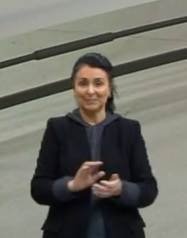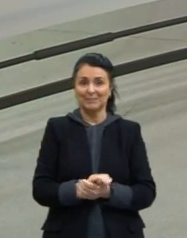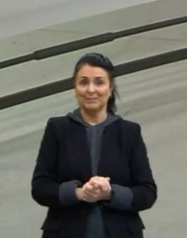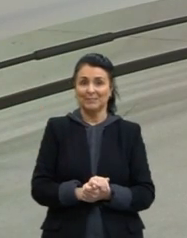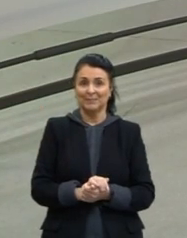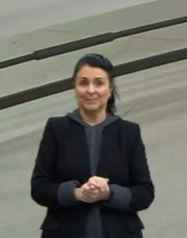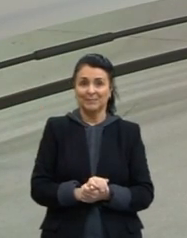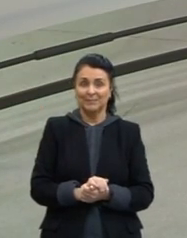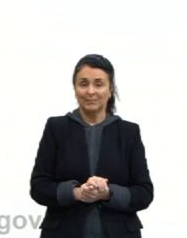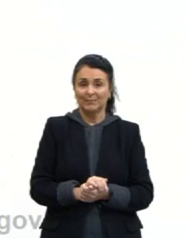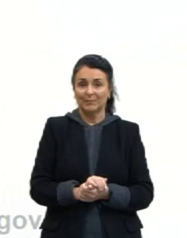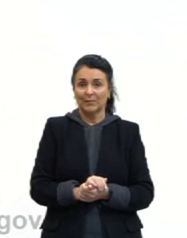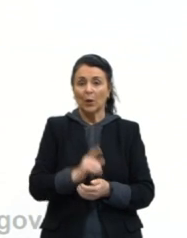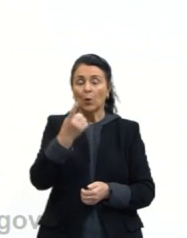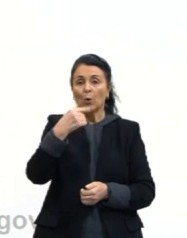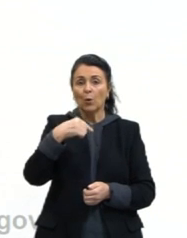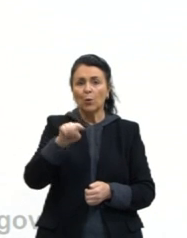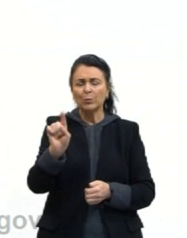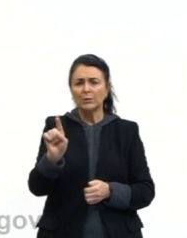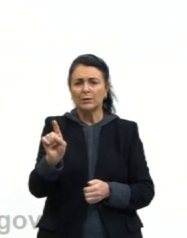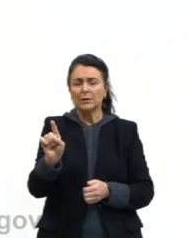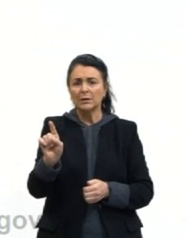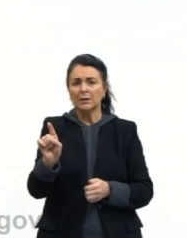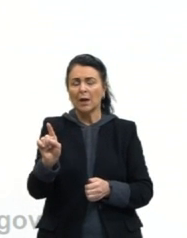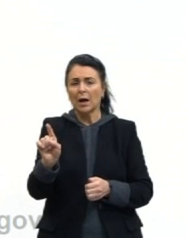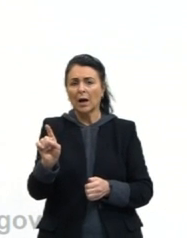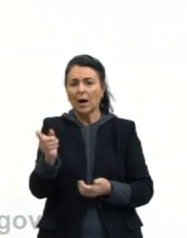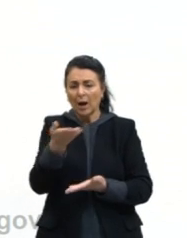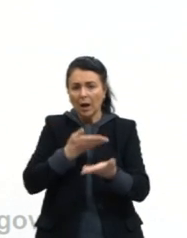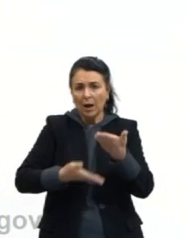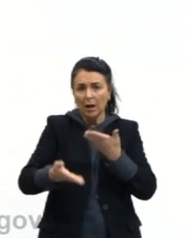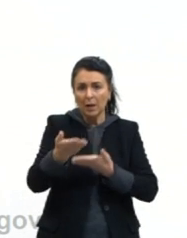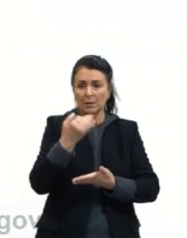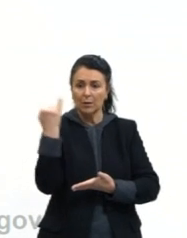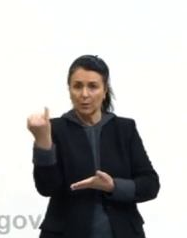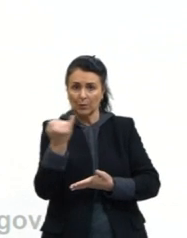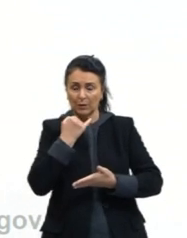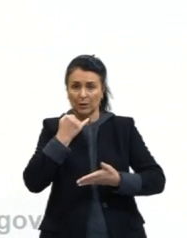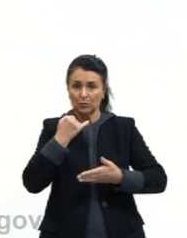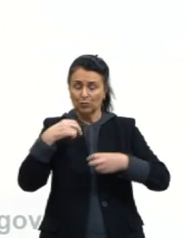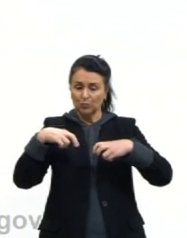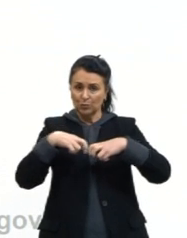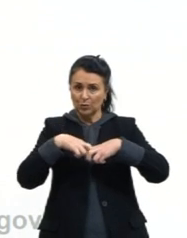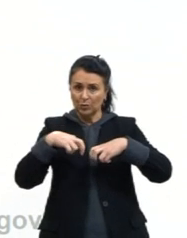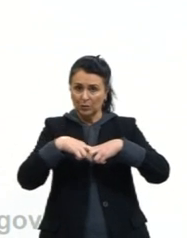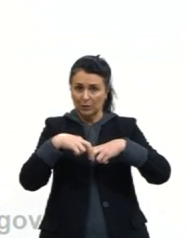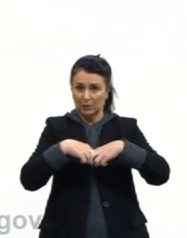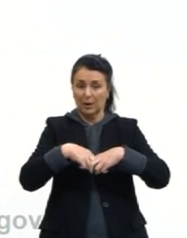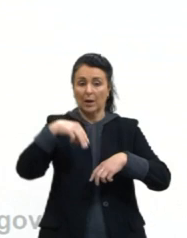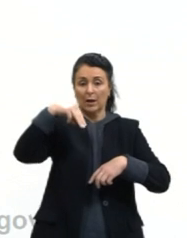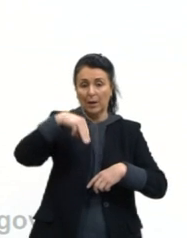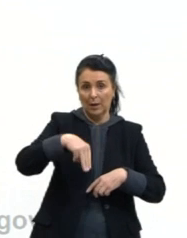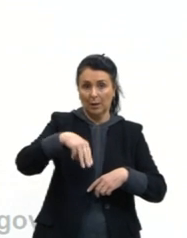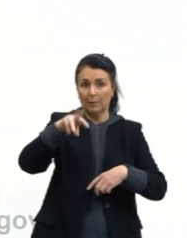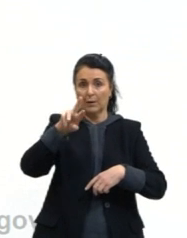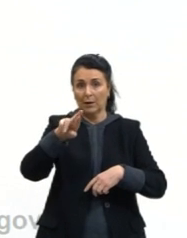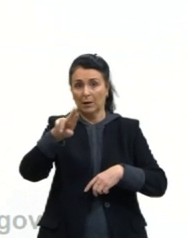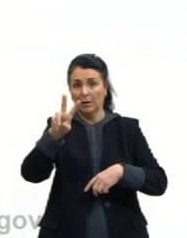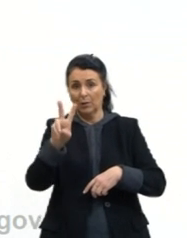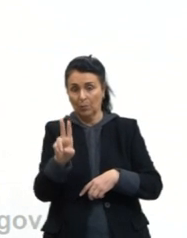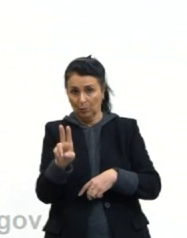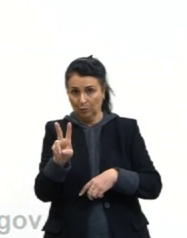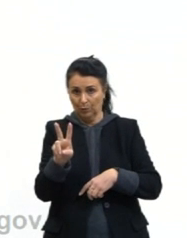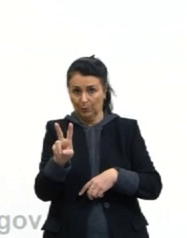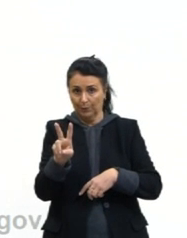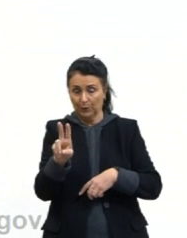Bom, então, outra relação redundante ensinada na Física. A gente já falou do MRU, né? Da equação horária